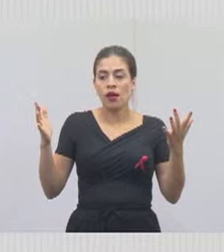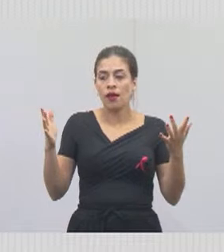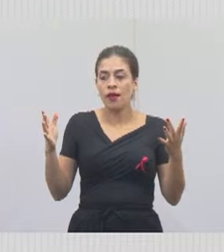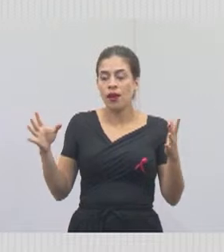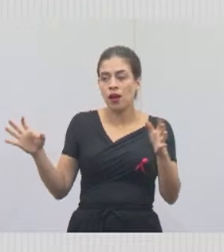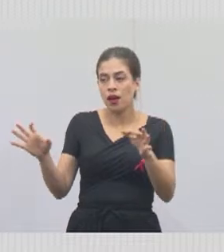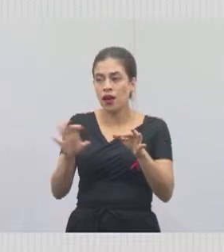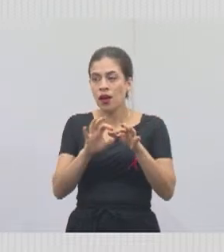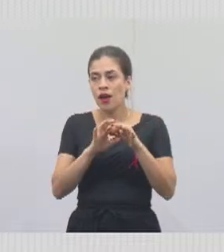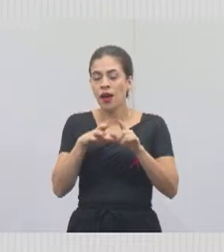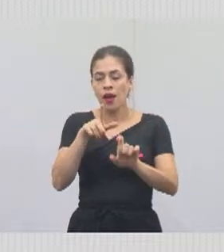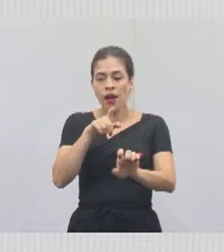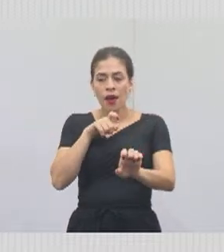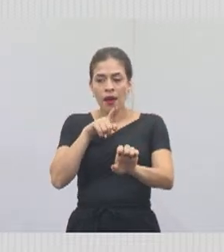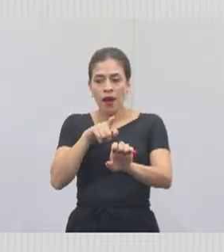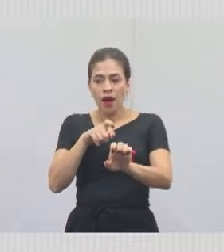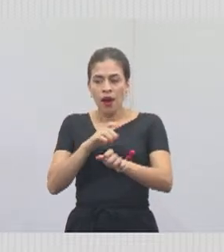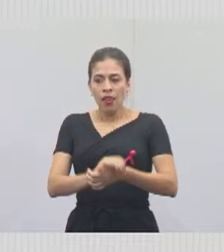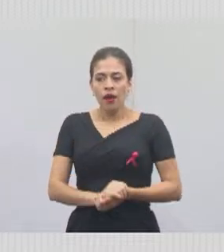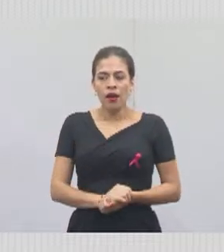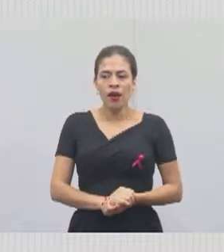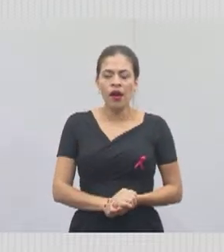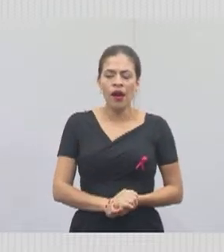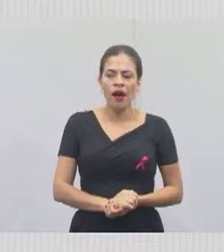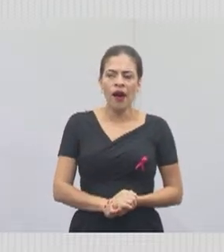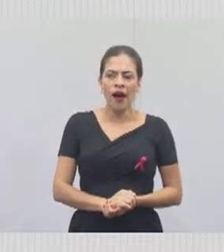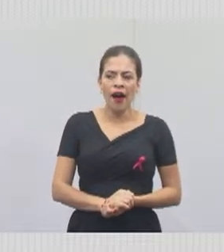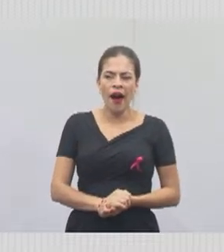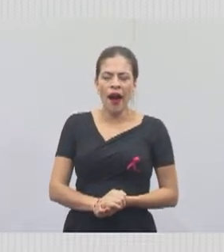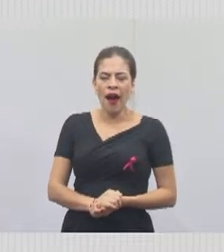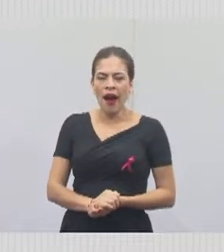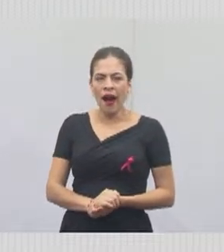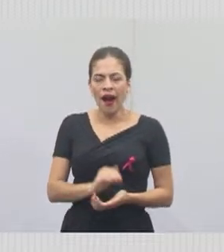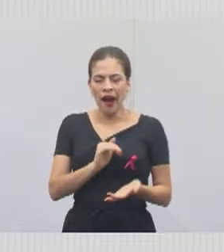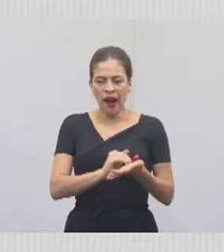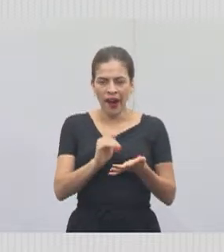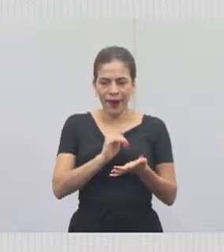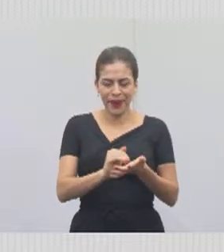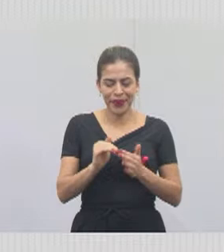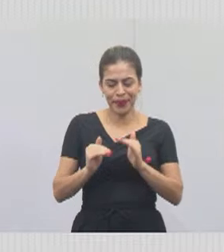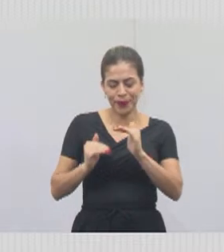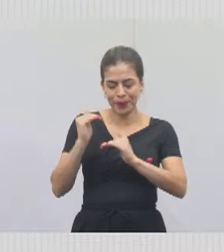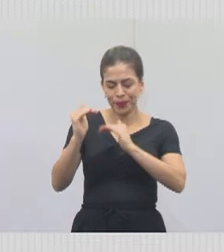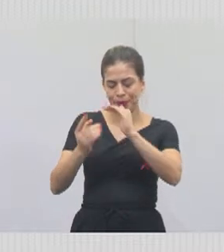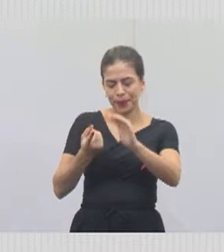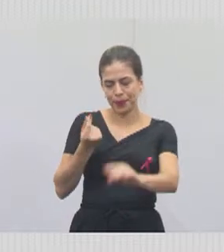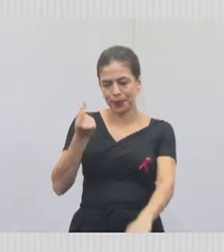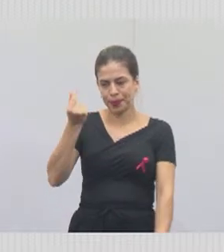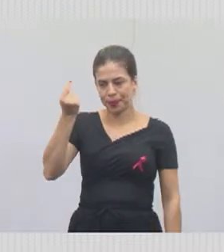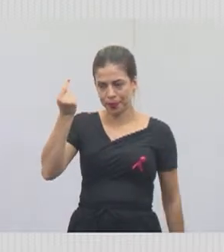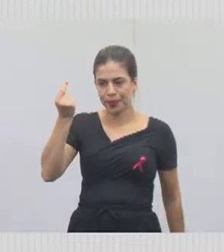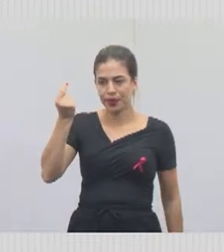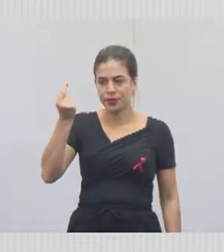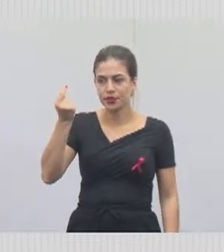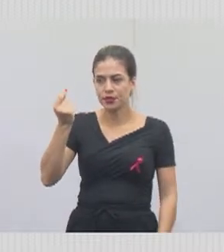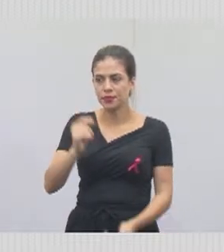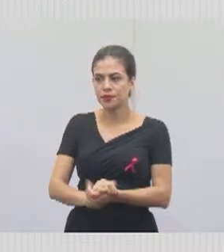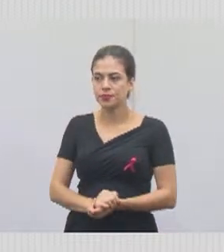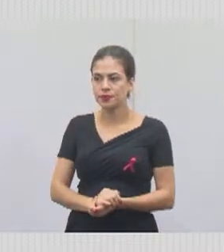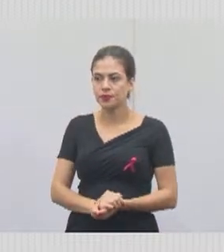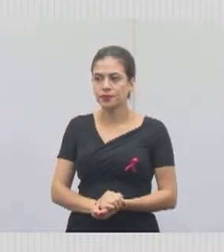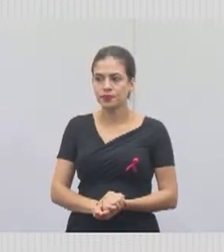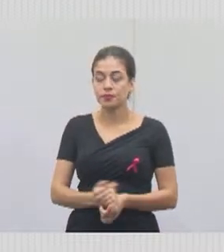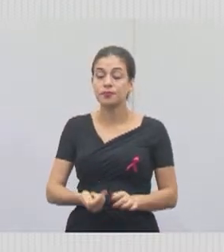Conecta Empreendedor, que é uma realização da Secretaria de Desenvolvimento Econômico, em que foi